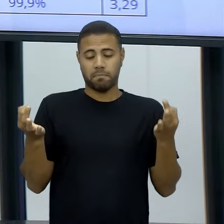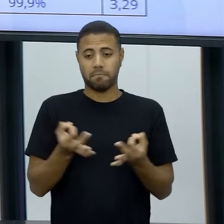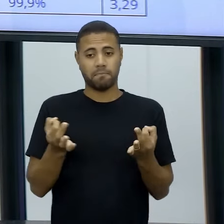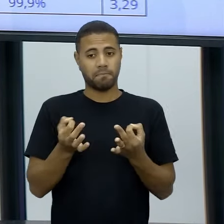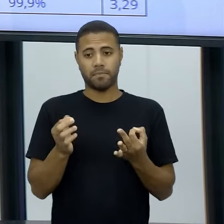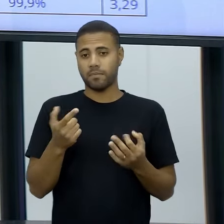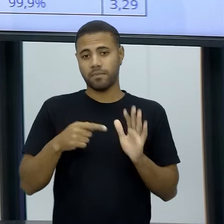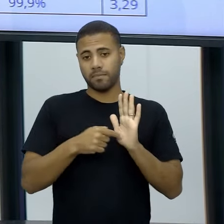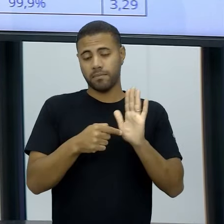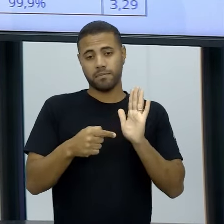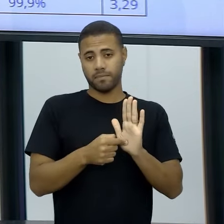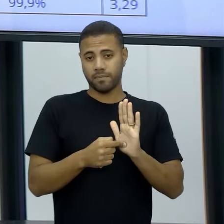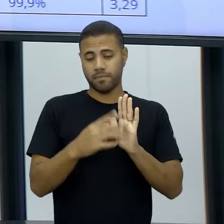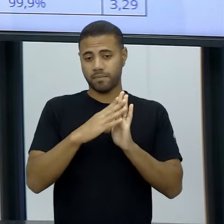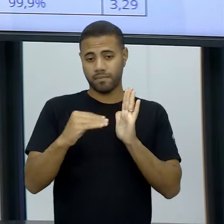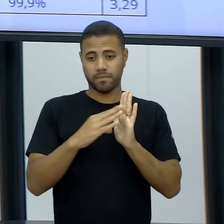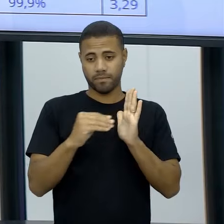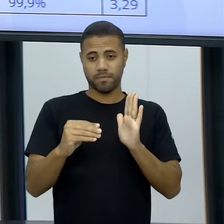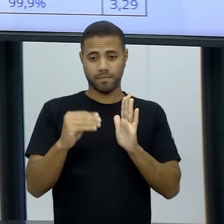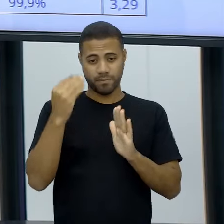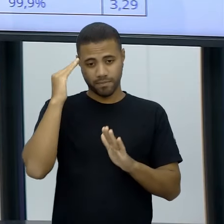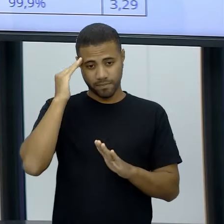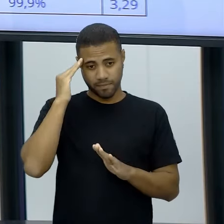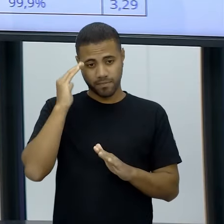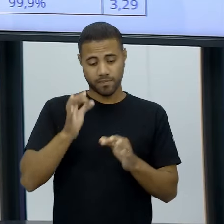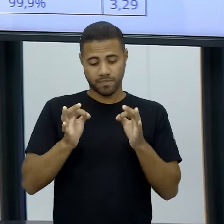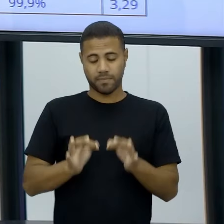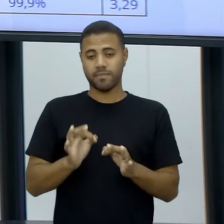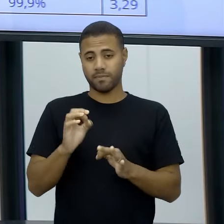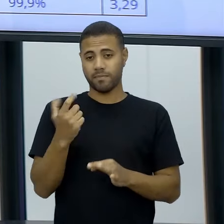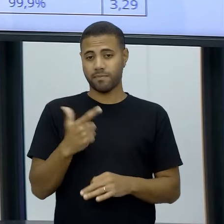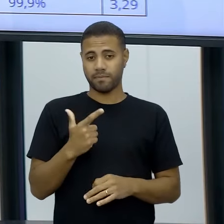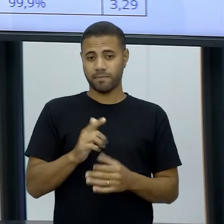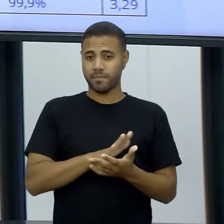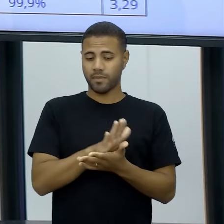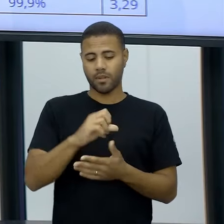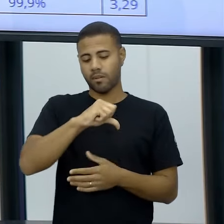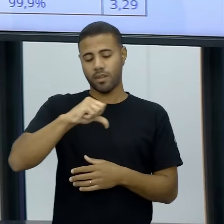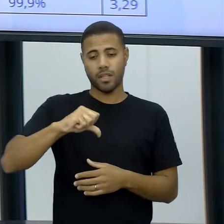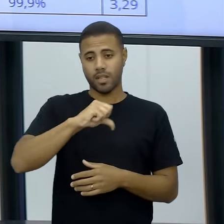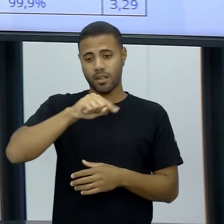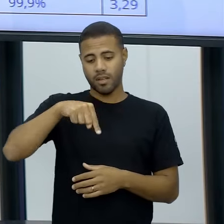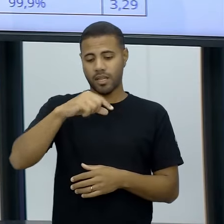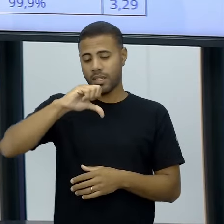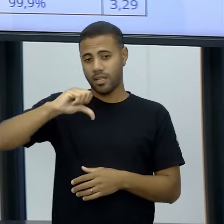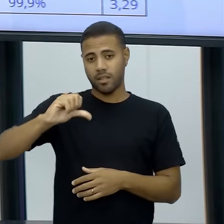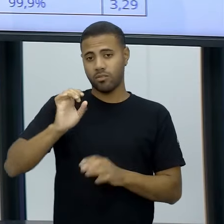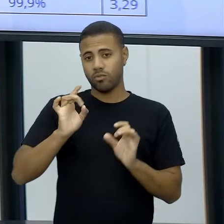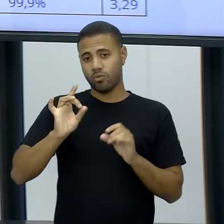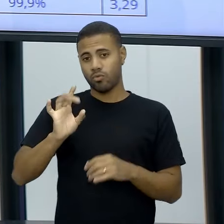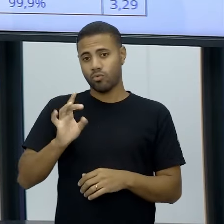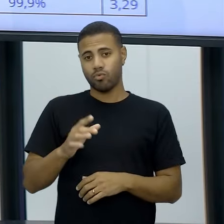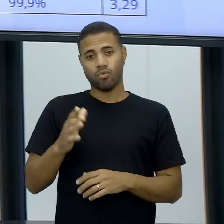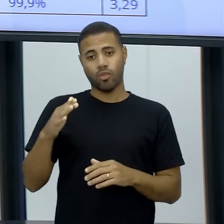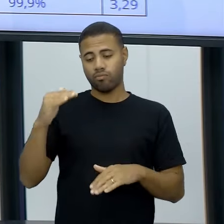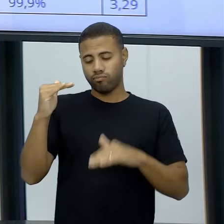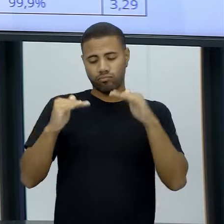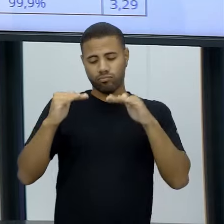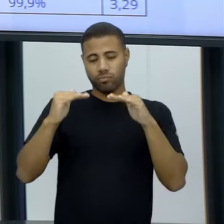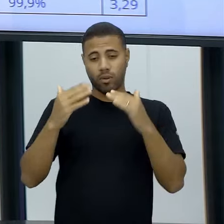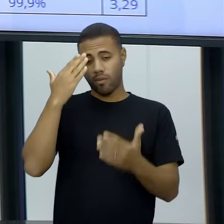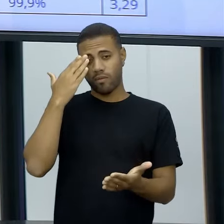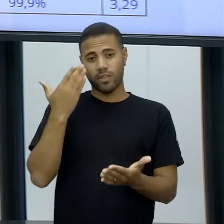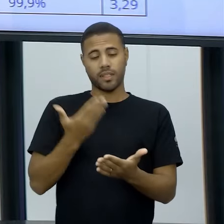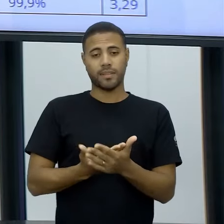entendeu? Então, você não vai ter 100% de certeza nunca. Ah, 99,9%. É a certeza? Não. É o nível de confiança,